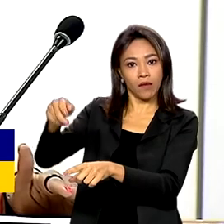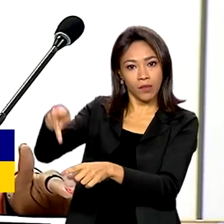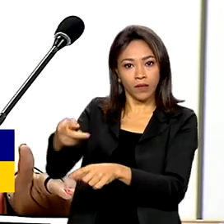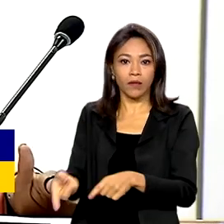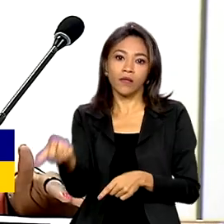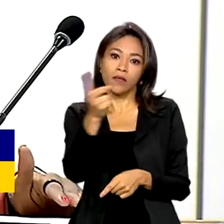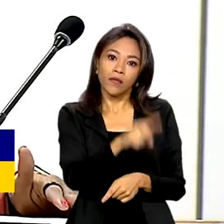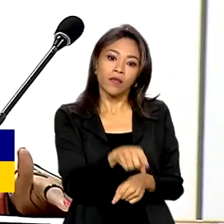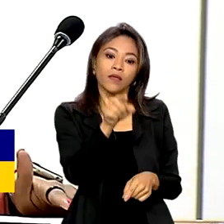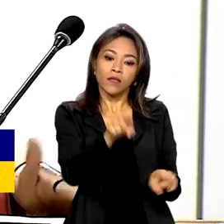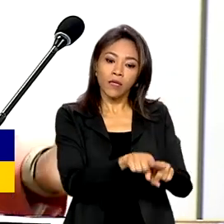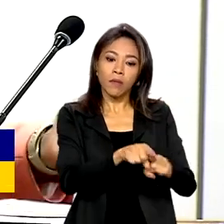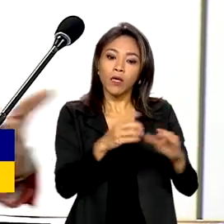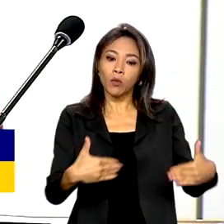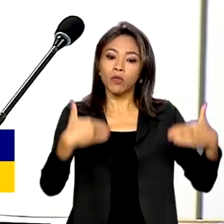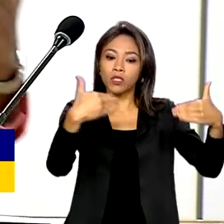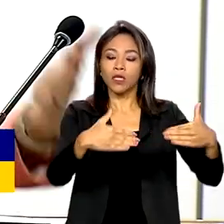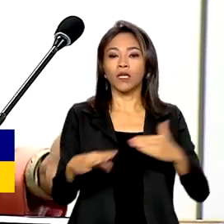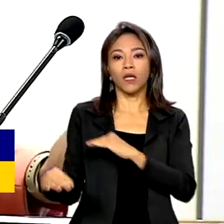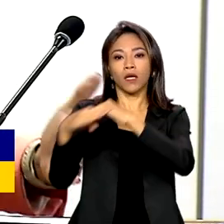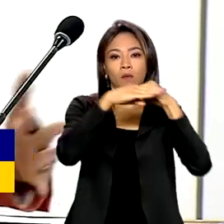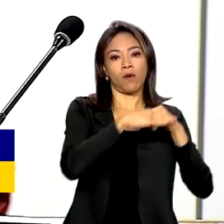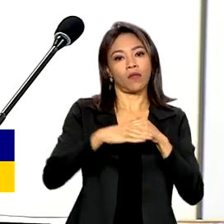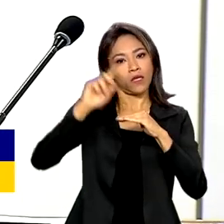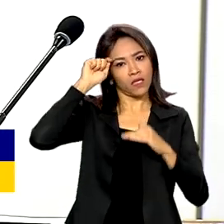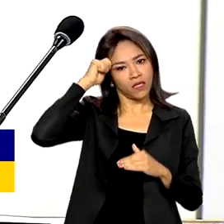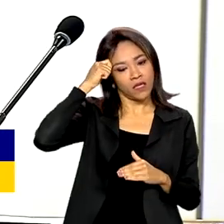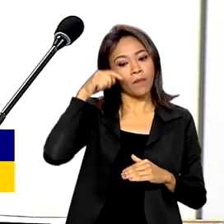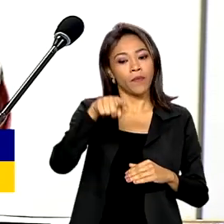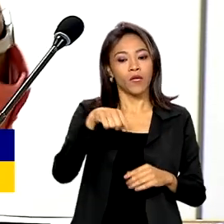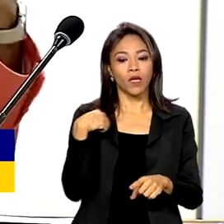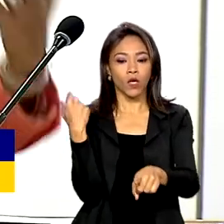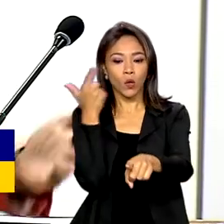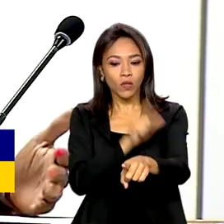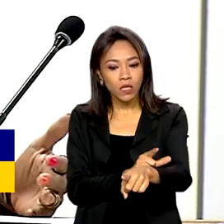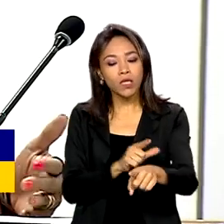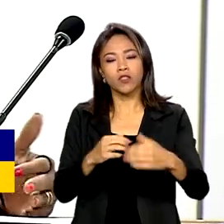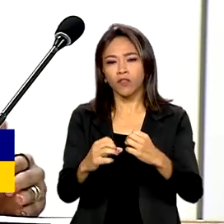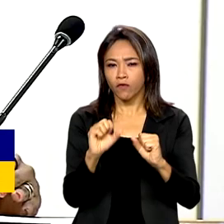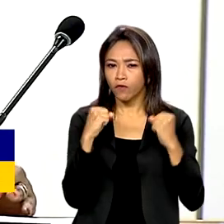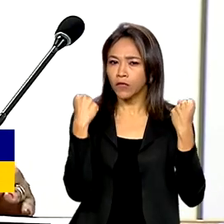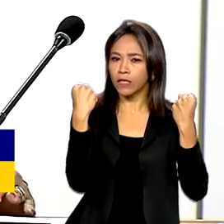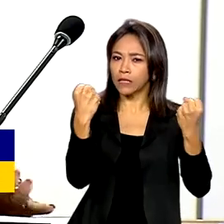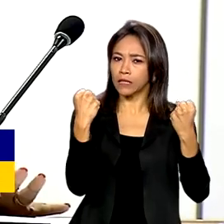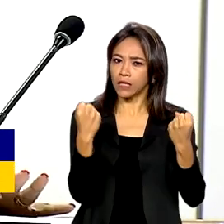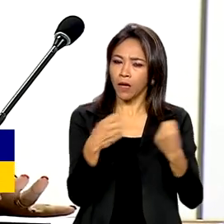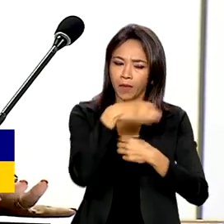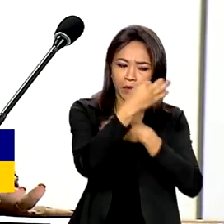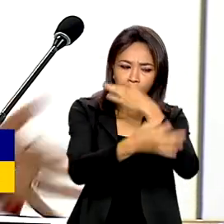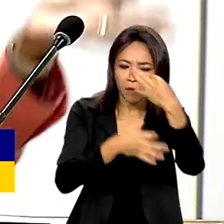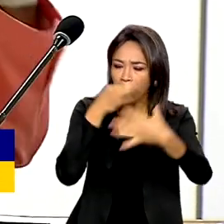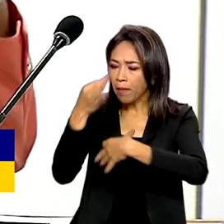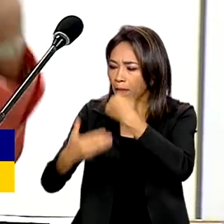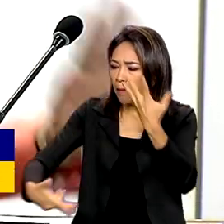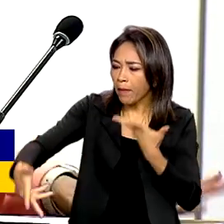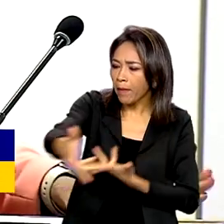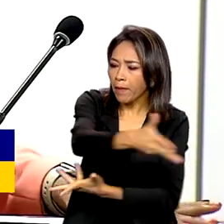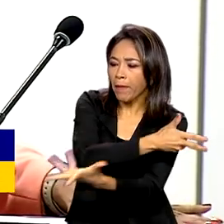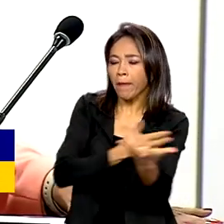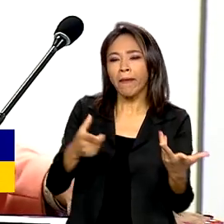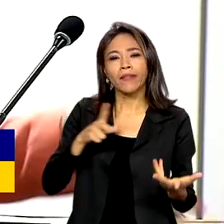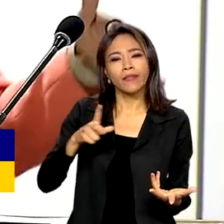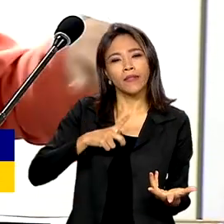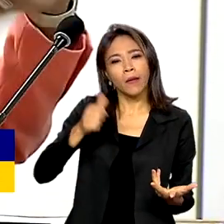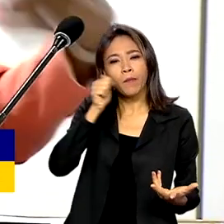Ministério da Igualdade Racial. Que a gente possa se fortalecer, que a gente possa seguir construindo coletivamente, que a gente possa ter mulheres